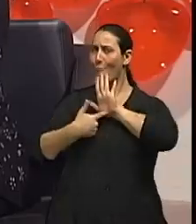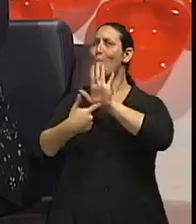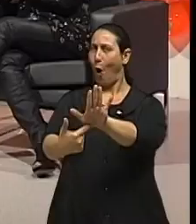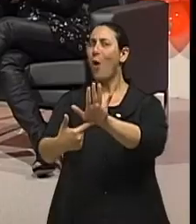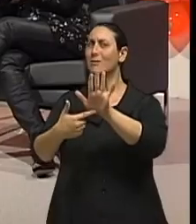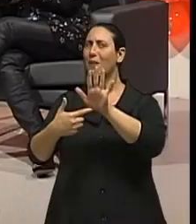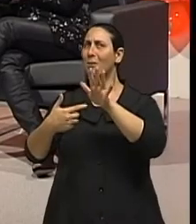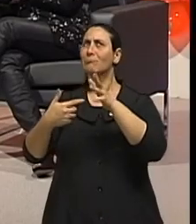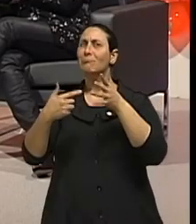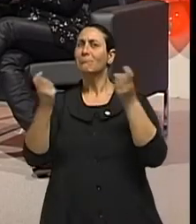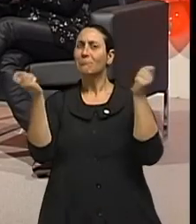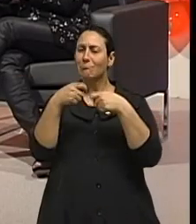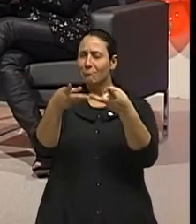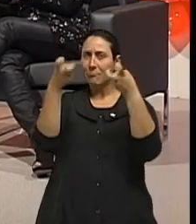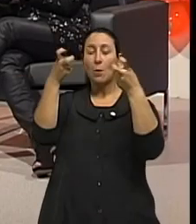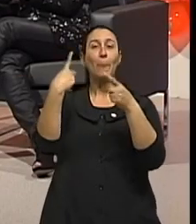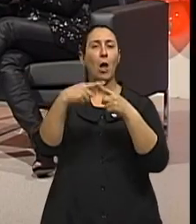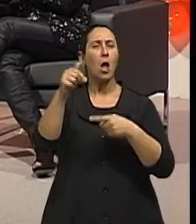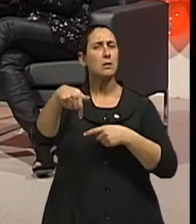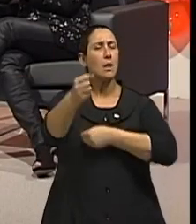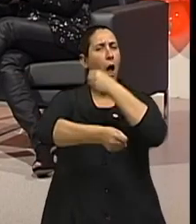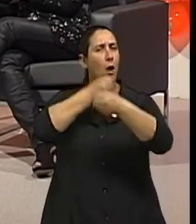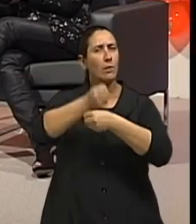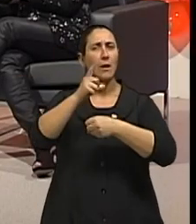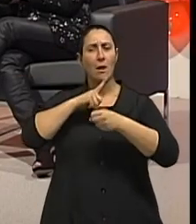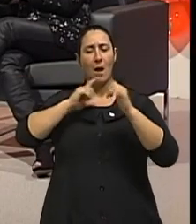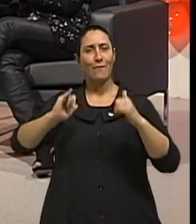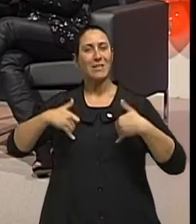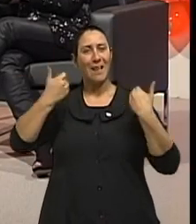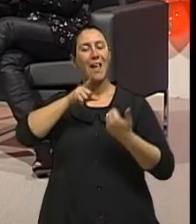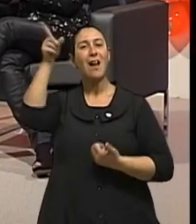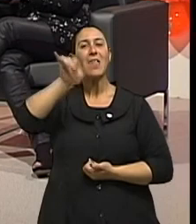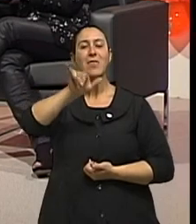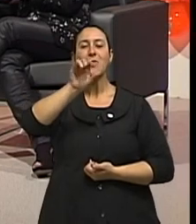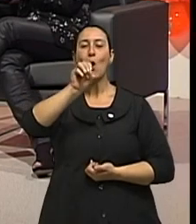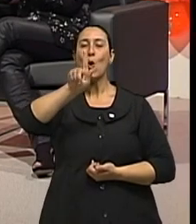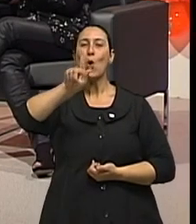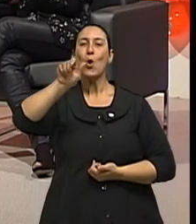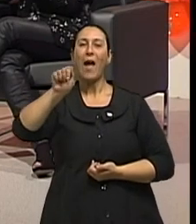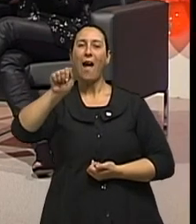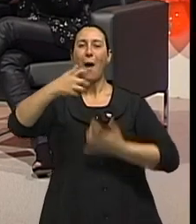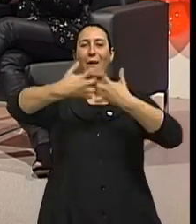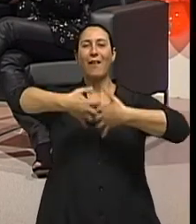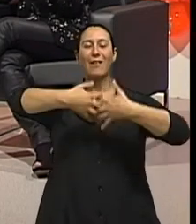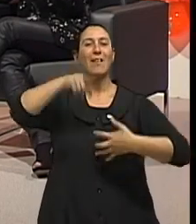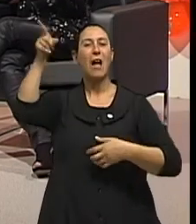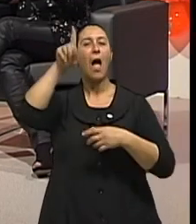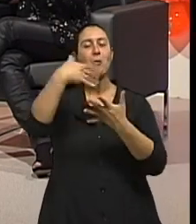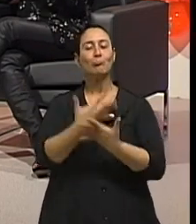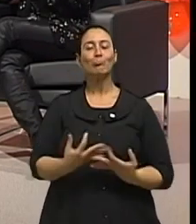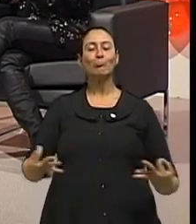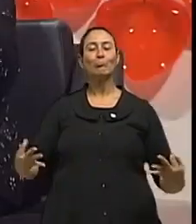este ano tem mais um aniversário da Yoga no Parque, né? Do trabalho no Parque, né? celebramos o terceiro domingo de março, 23